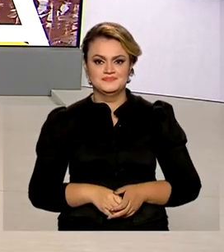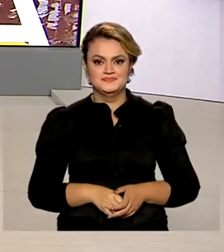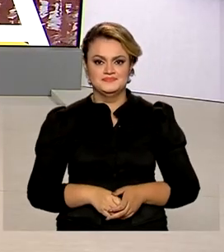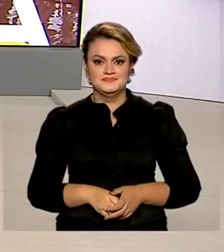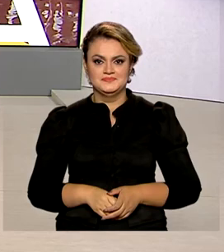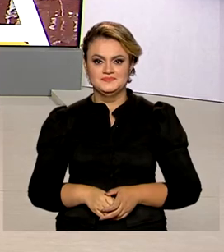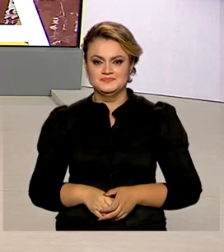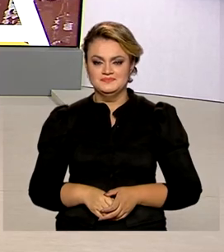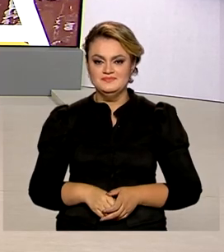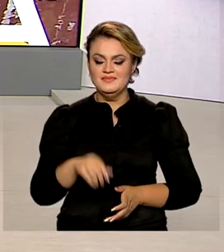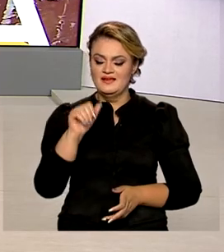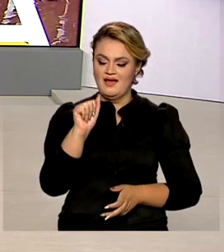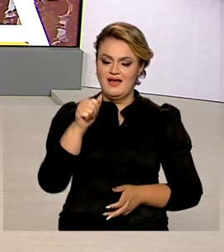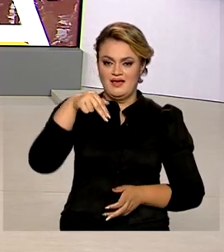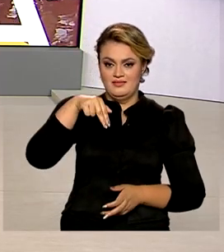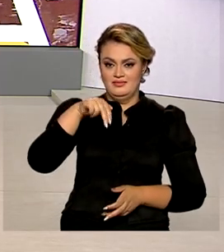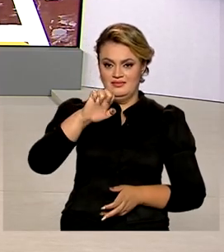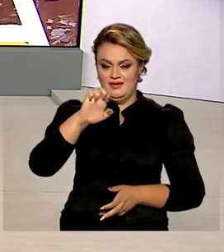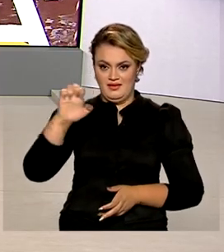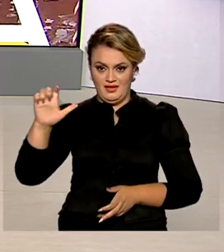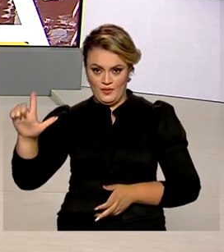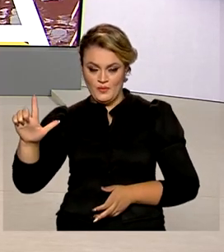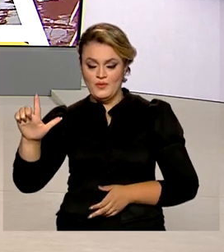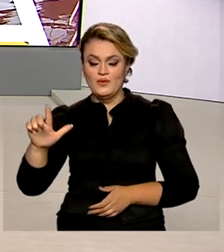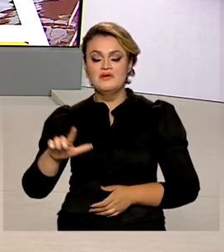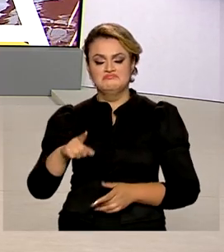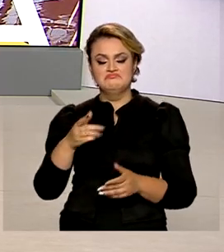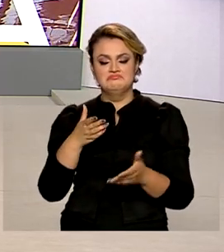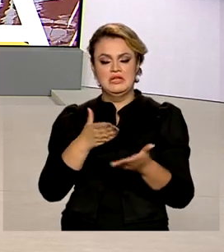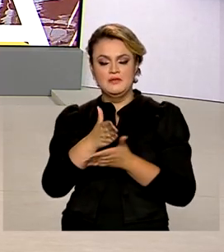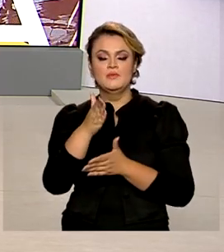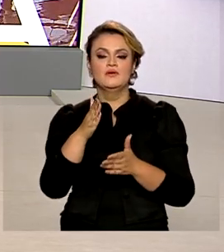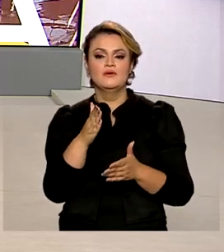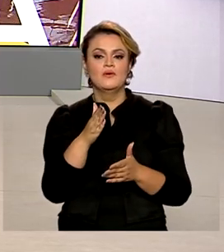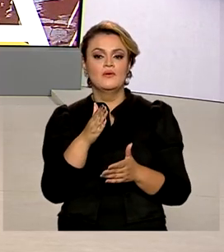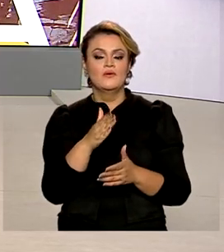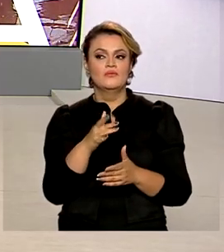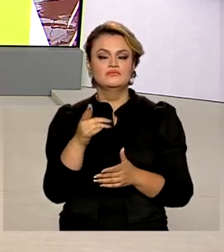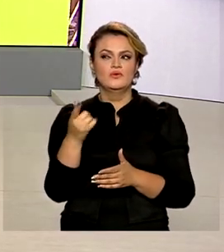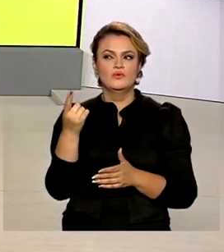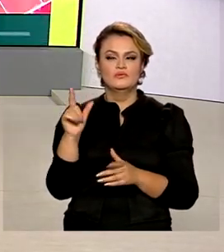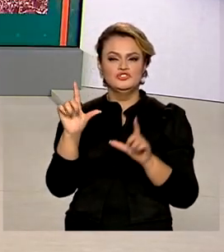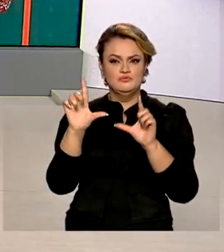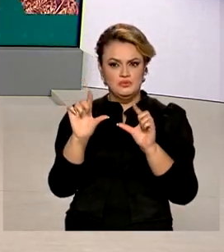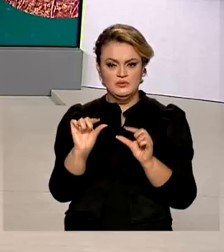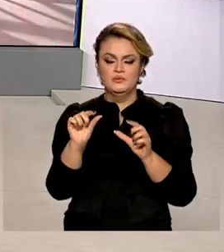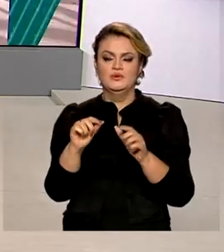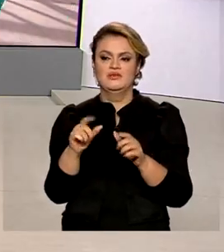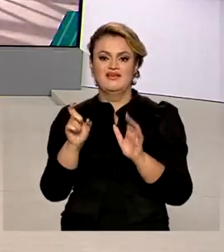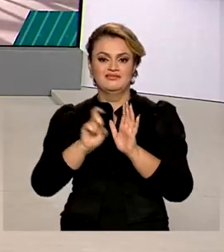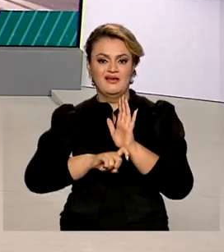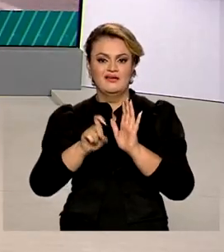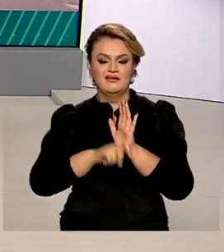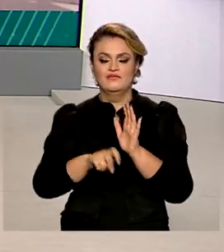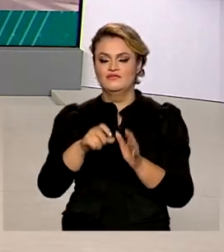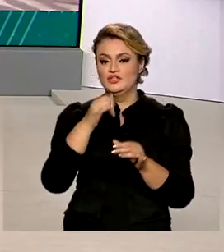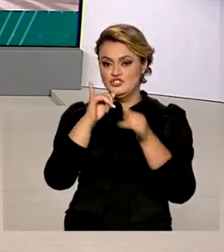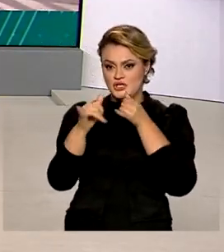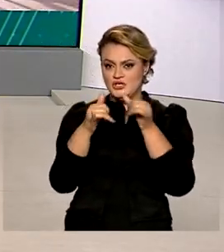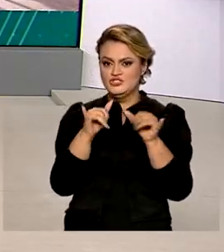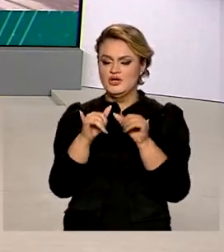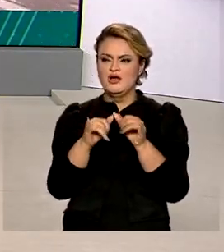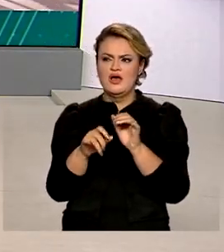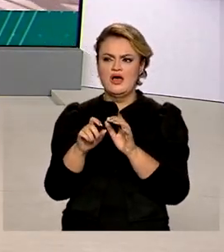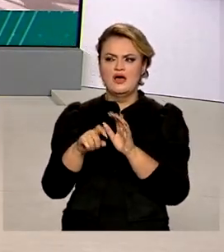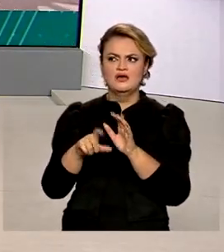A ANEEL aprovou a redução de tarifa de energia elétrica de 10 distribuidoras. As reduções podem